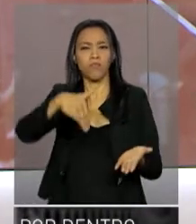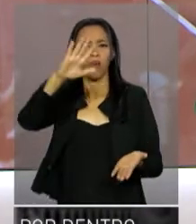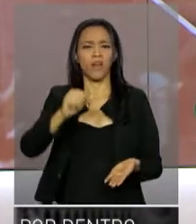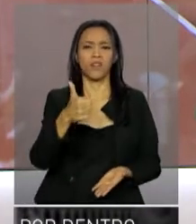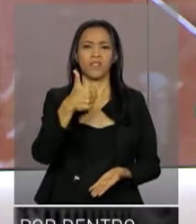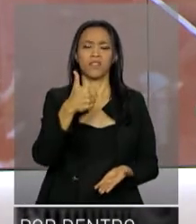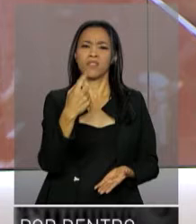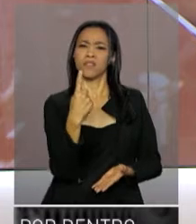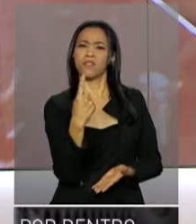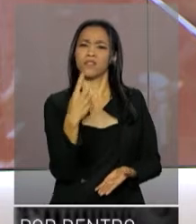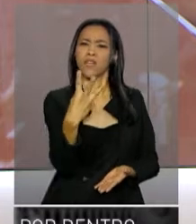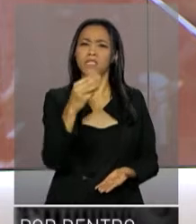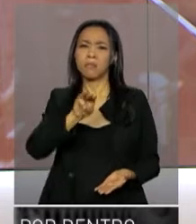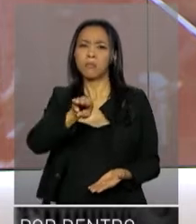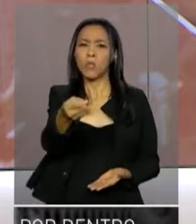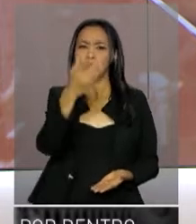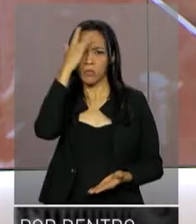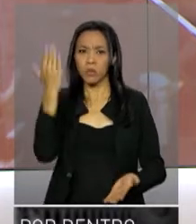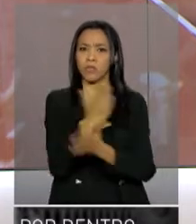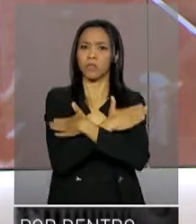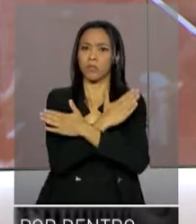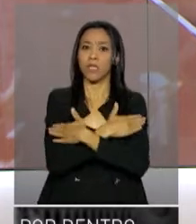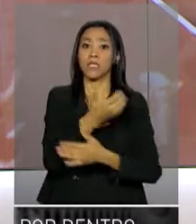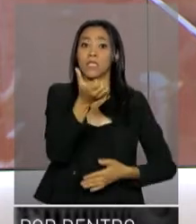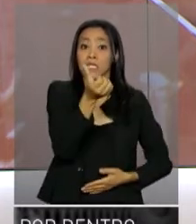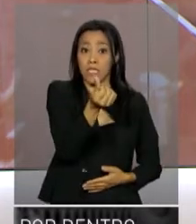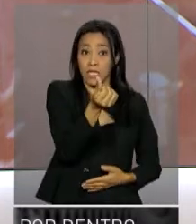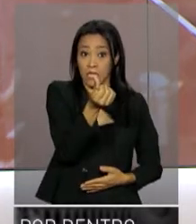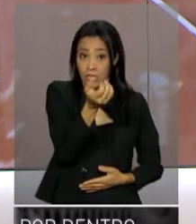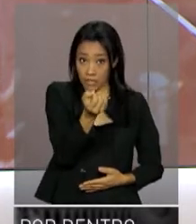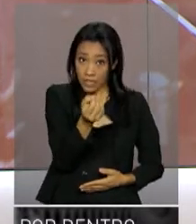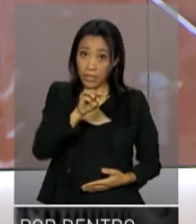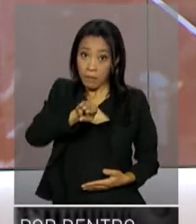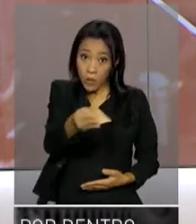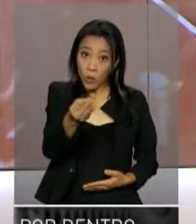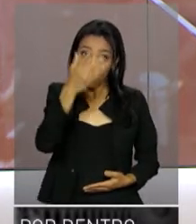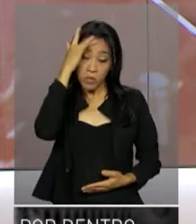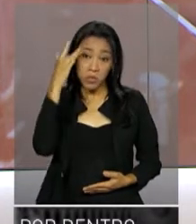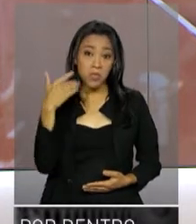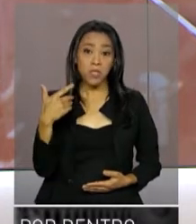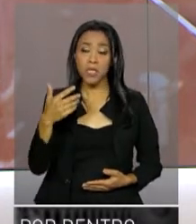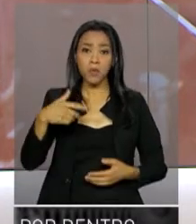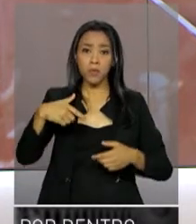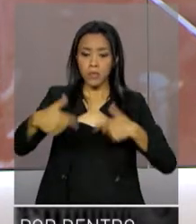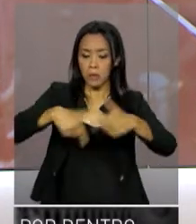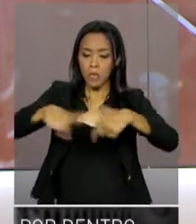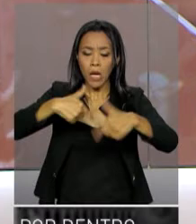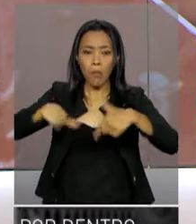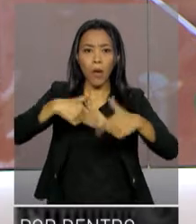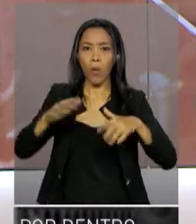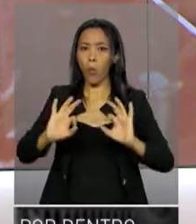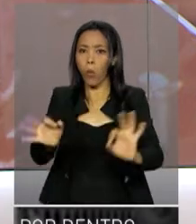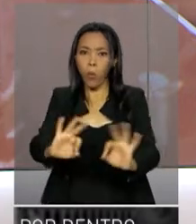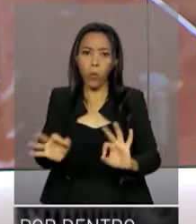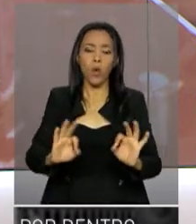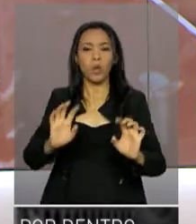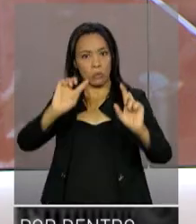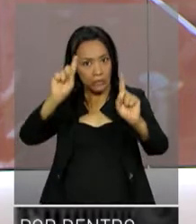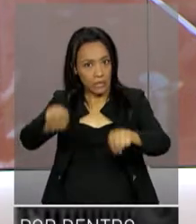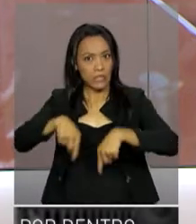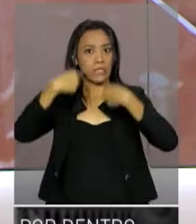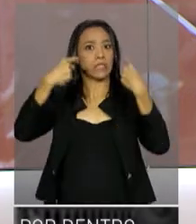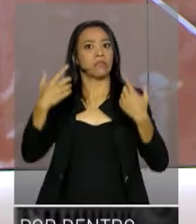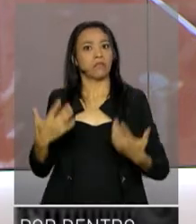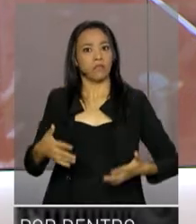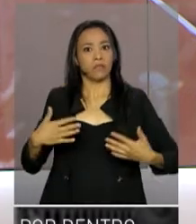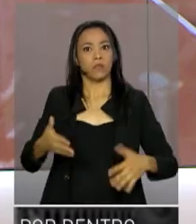13 milhões de desempregados e 60 milhões de pessoas que não tem atividade econômica. O desafio do governo, segundo o